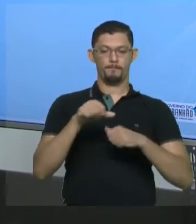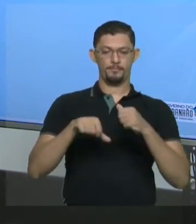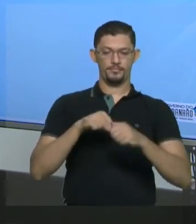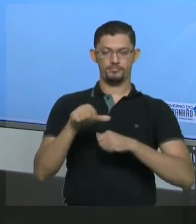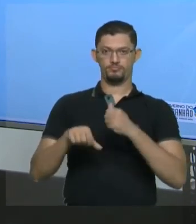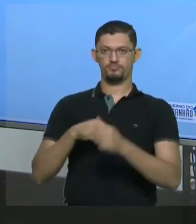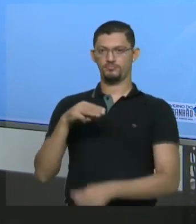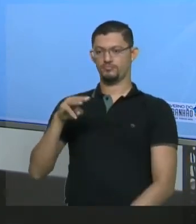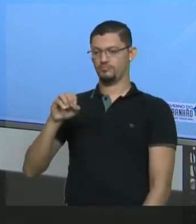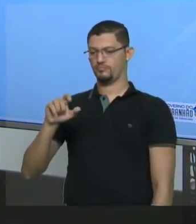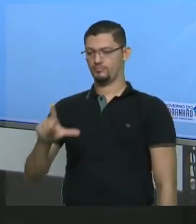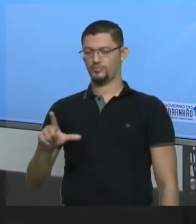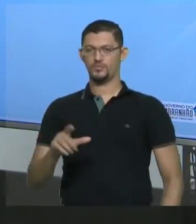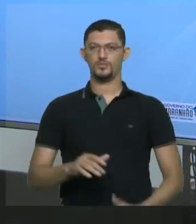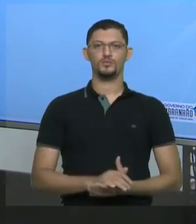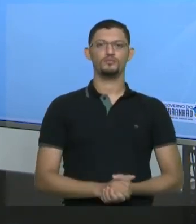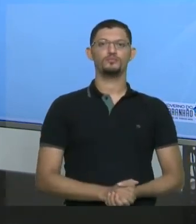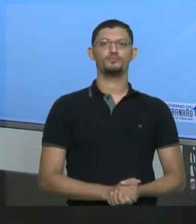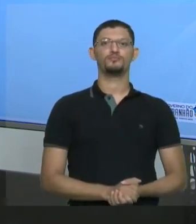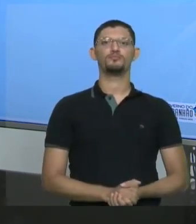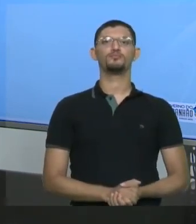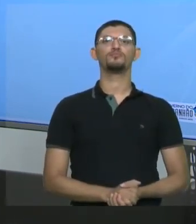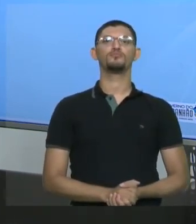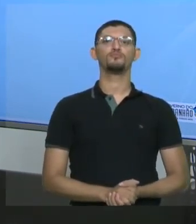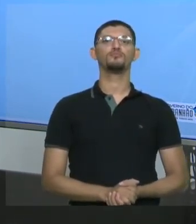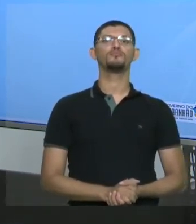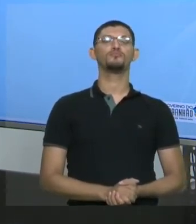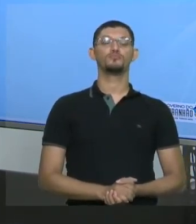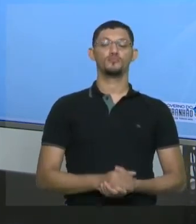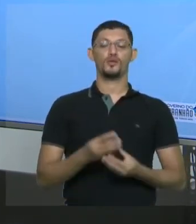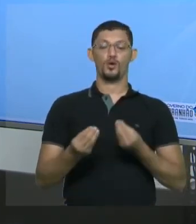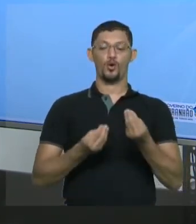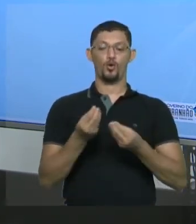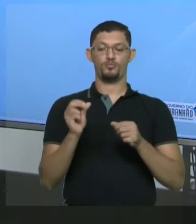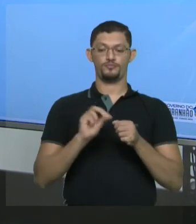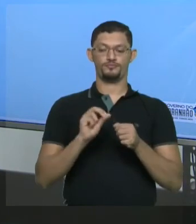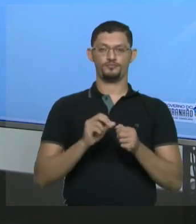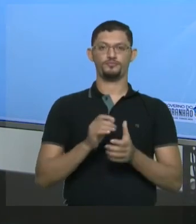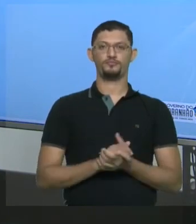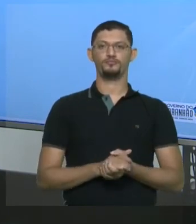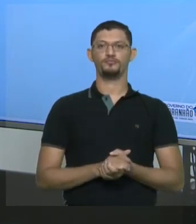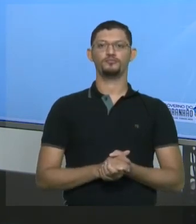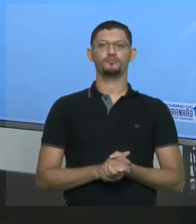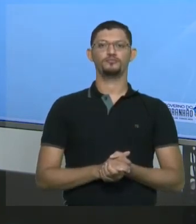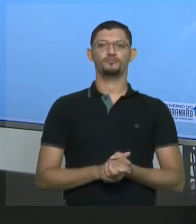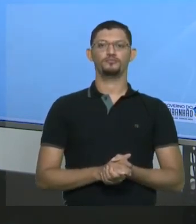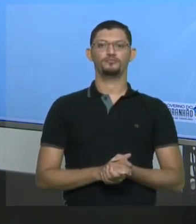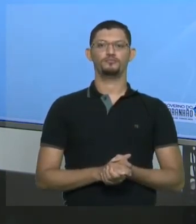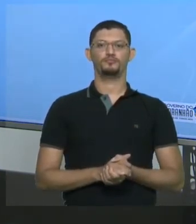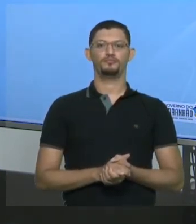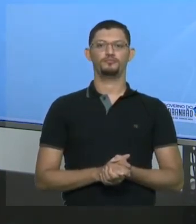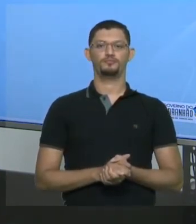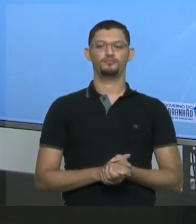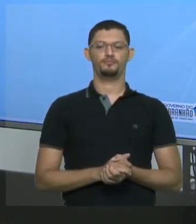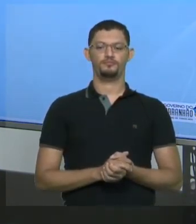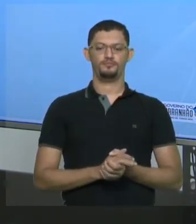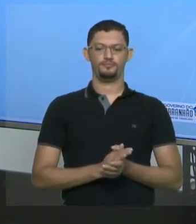mol. Vamos embora transformar? Vamos embora transformar. Ele quer calcular a molaridade. Primeiro, vamos lá. Vamos calcular